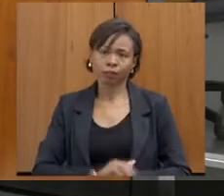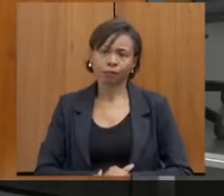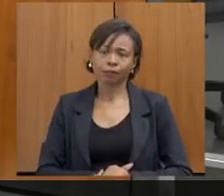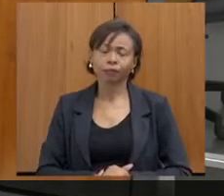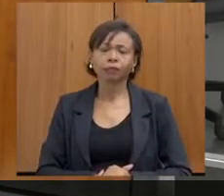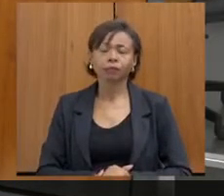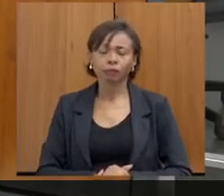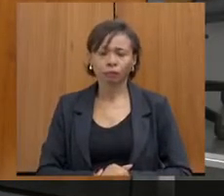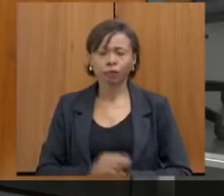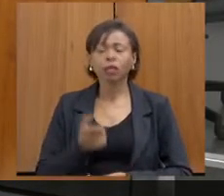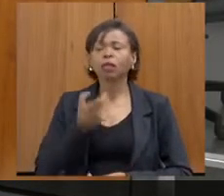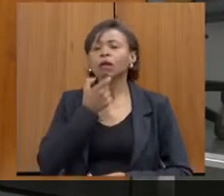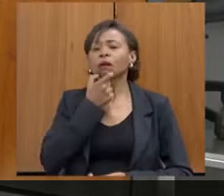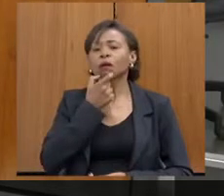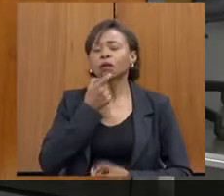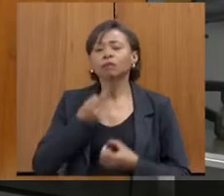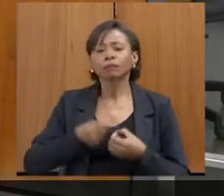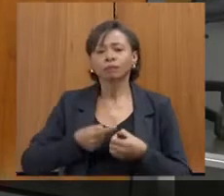Nova Lima.